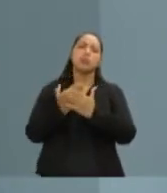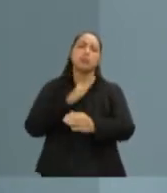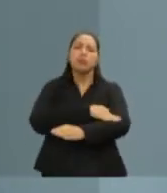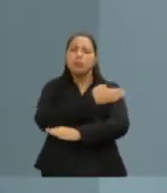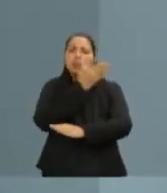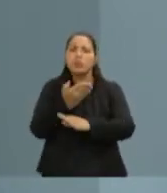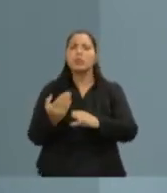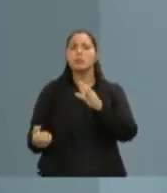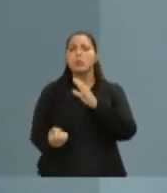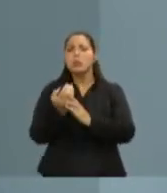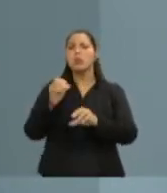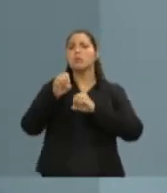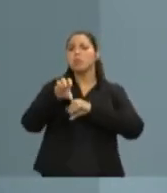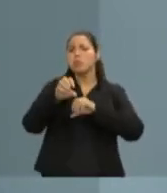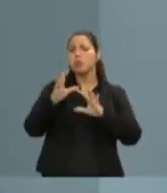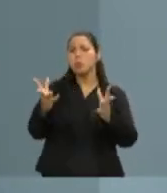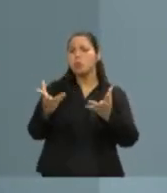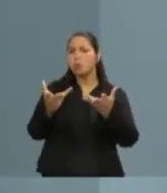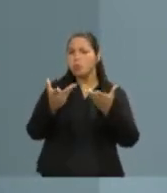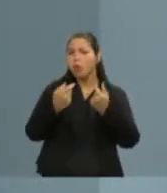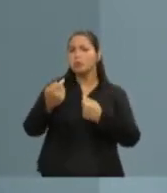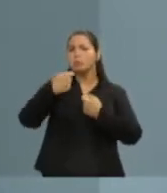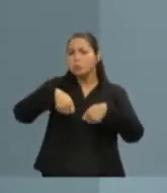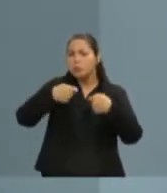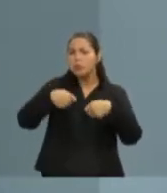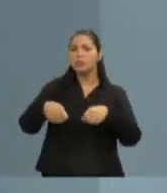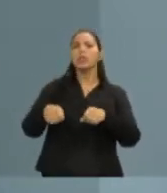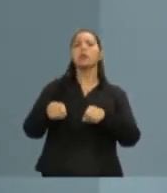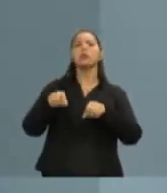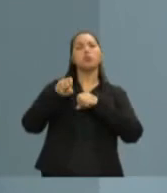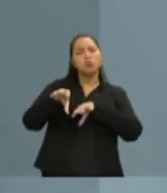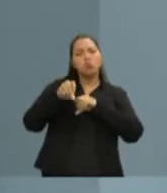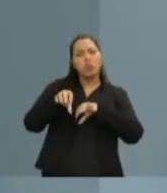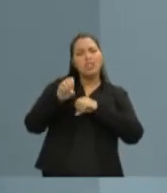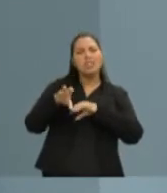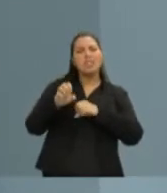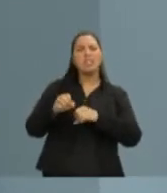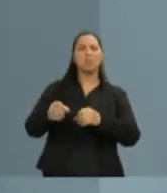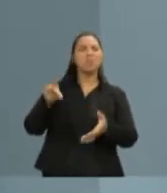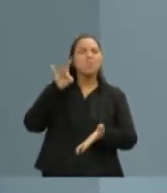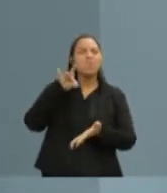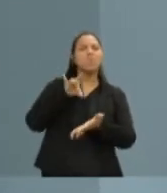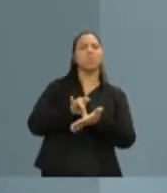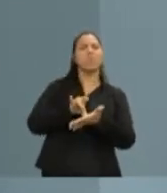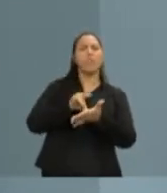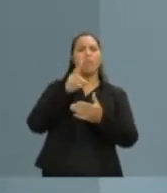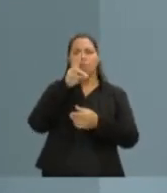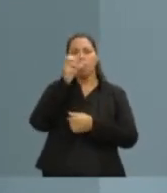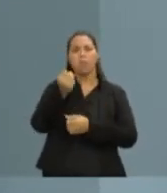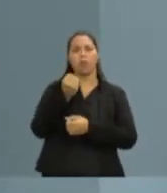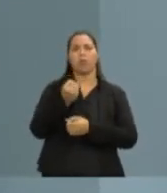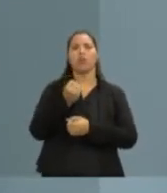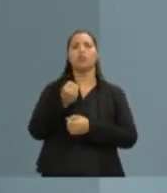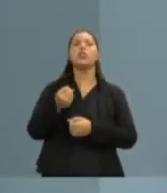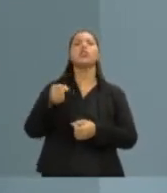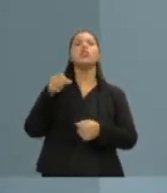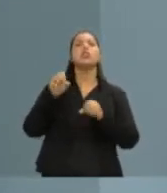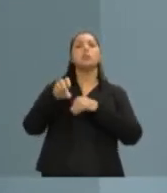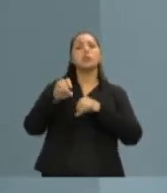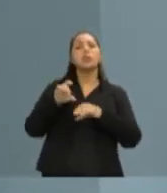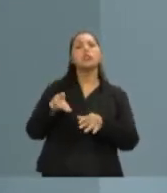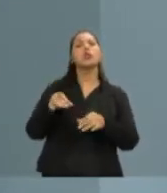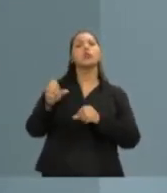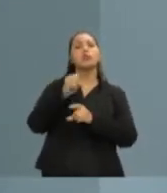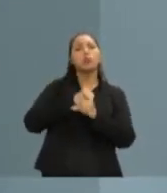educação de qualidade. Nós precisamos de educação na veia para gerar uma transformação social. Vamos buscar, por exemplo, o que